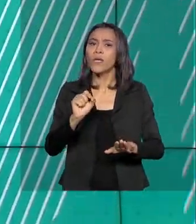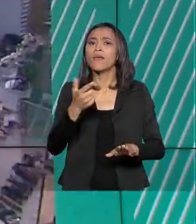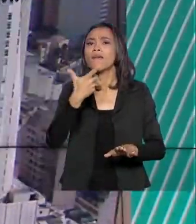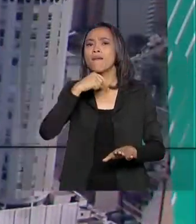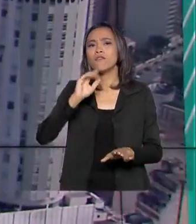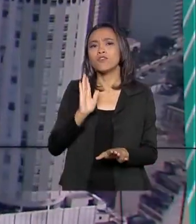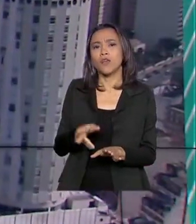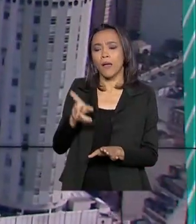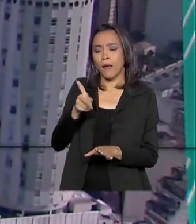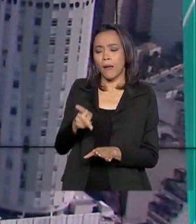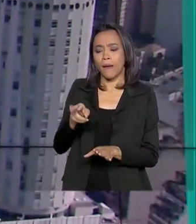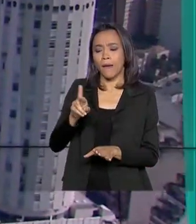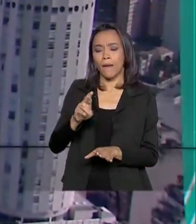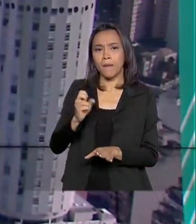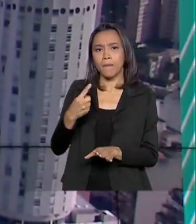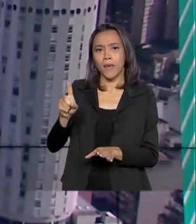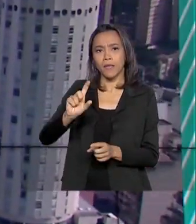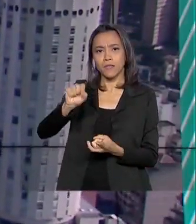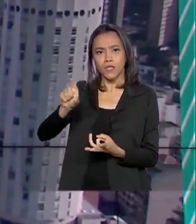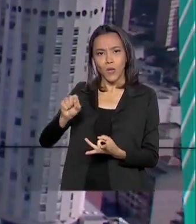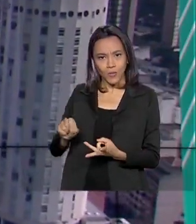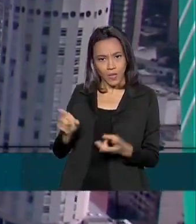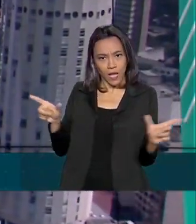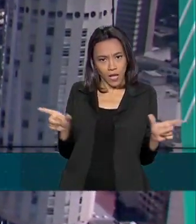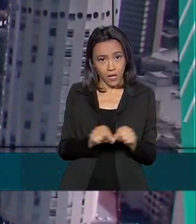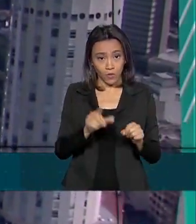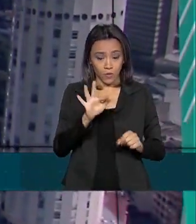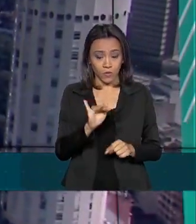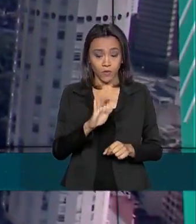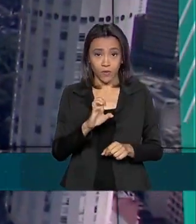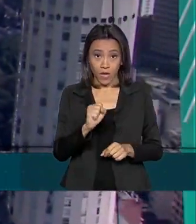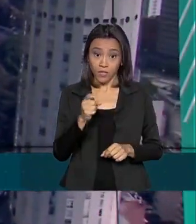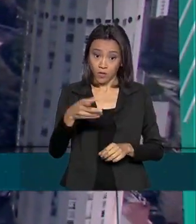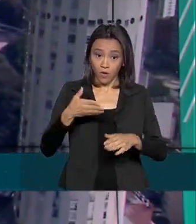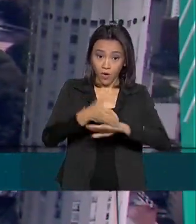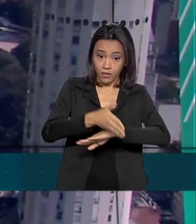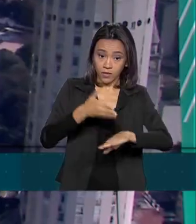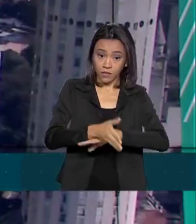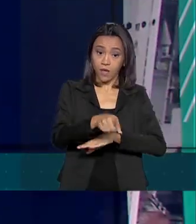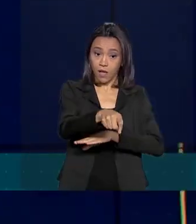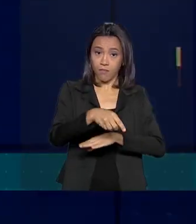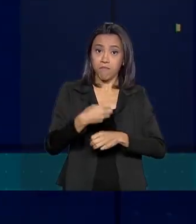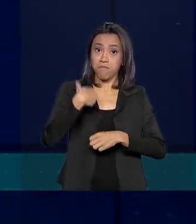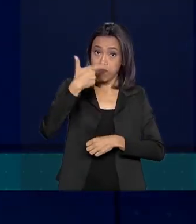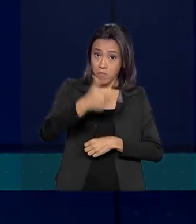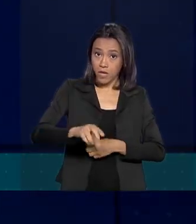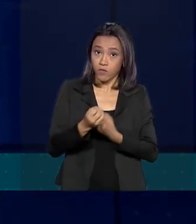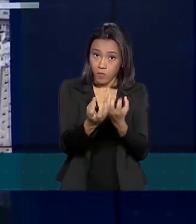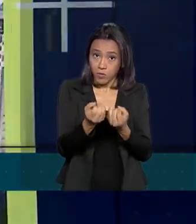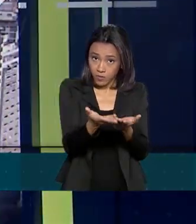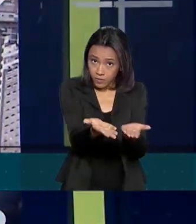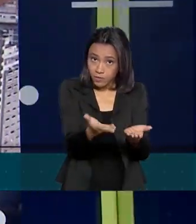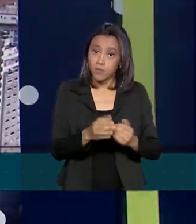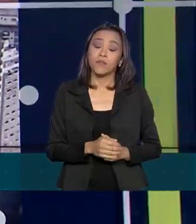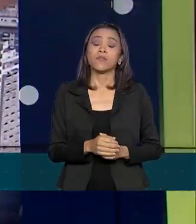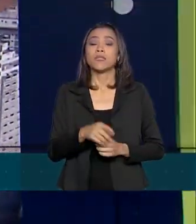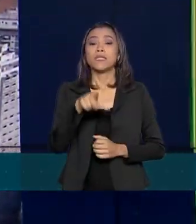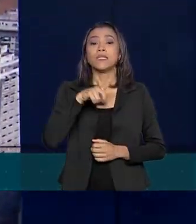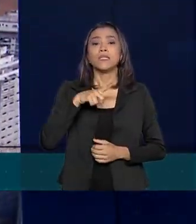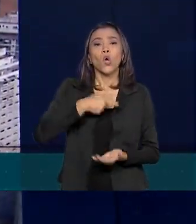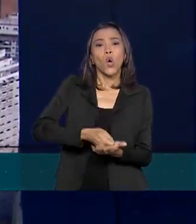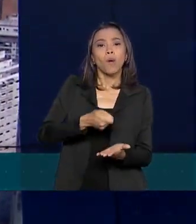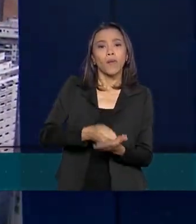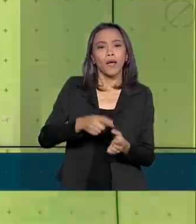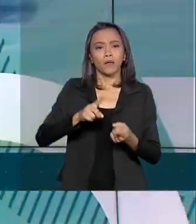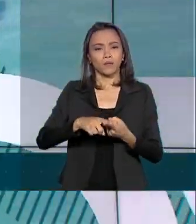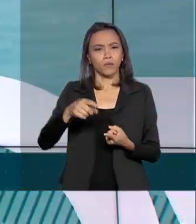FIES complementarem as informações. Basta acessar fies.mec.gov.br. Do candidato, são cobrados